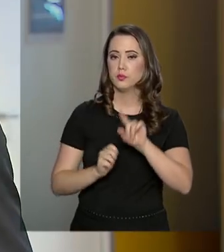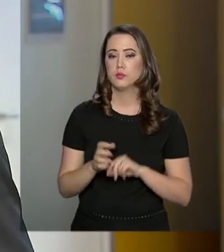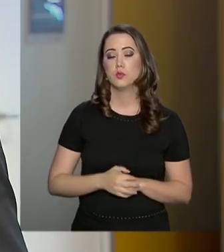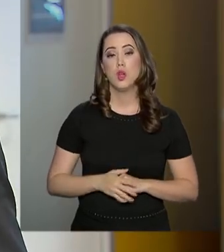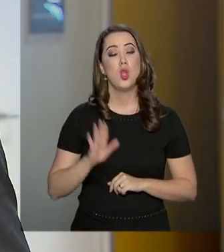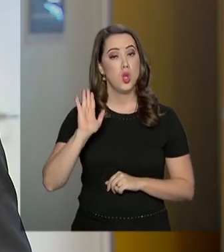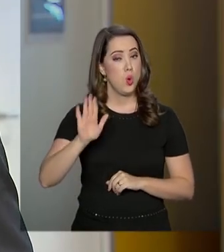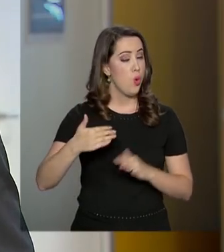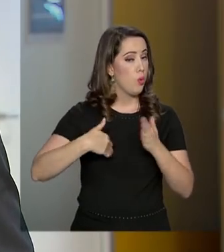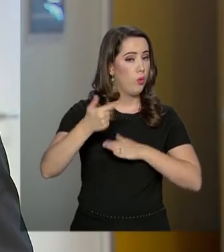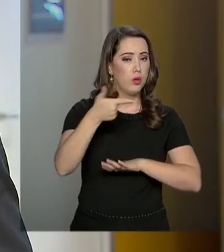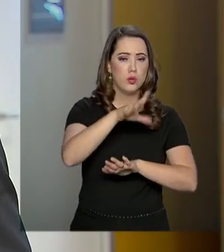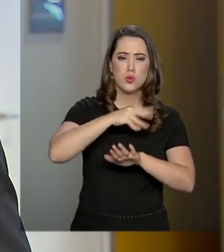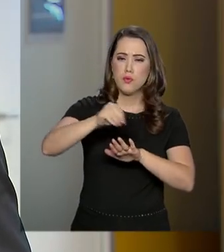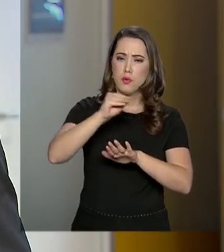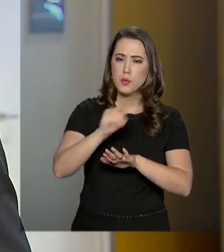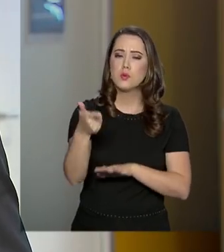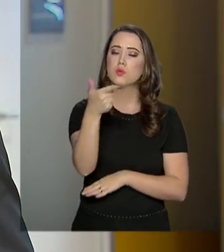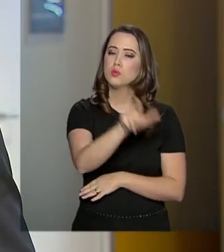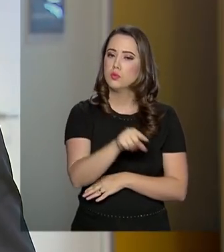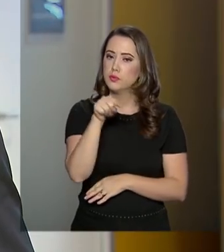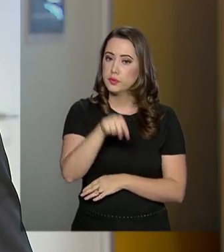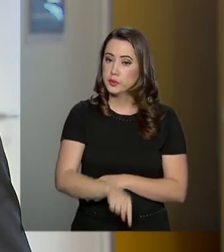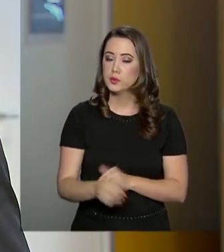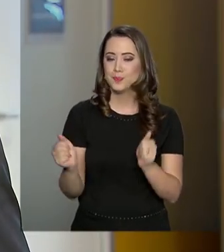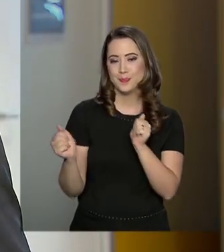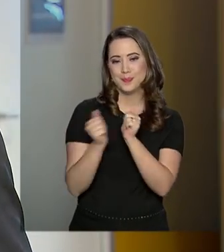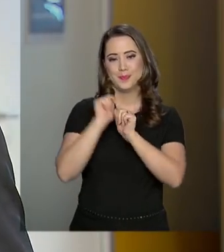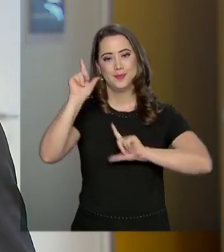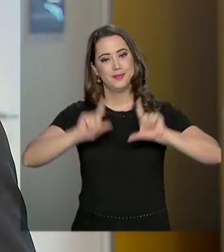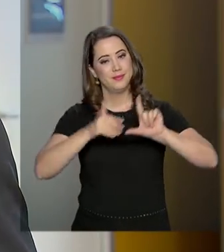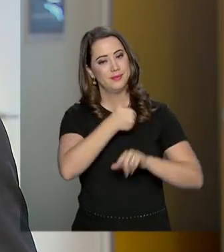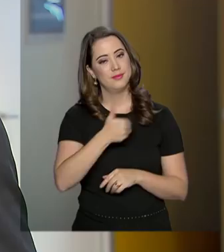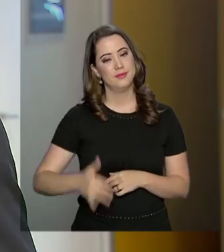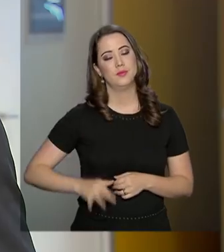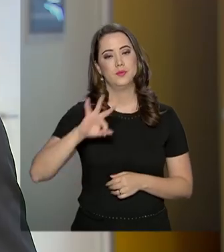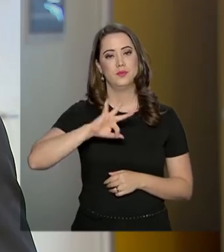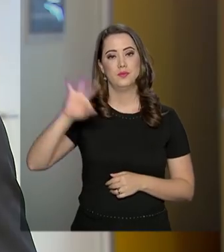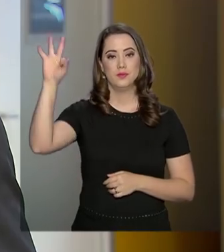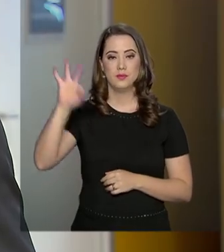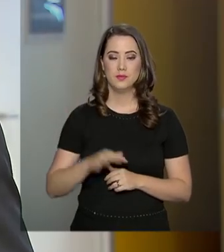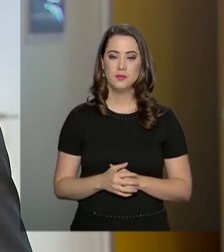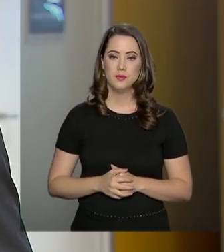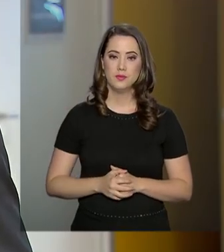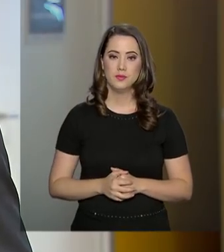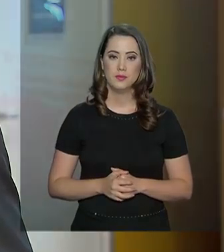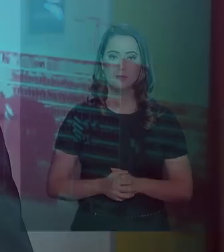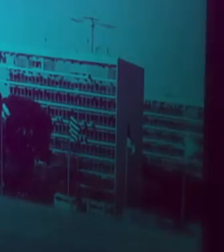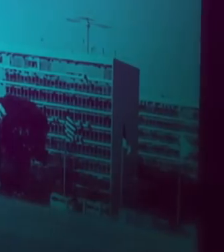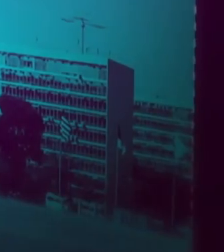Nós voltamos a qualquer momento com mais informações. Fique com a gente na NBR, a TV do Governo Federal.